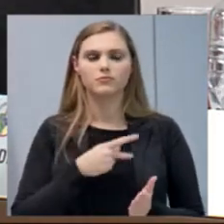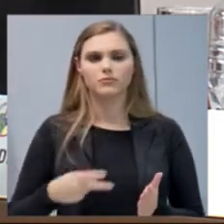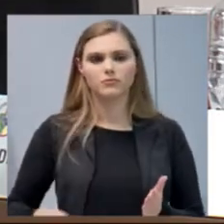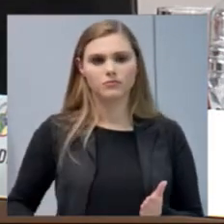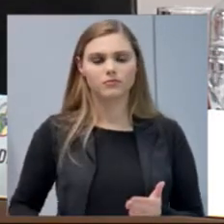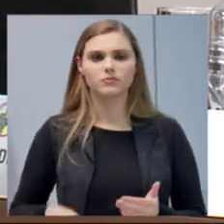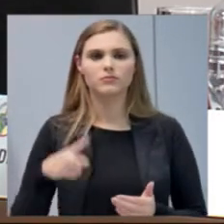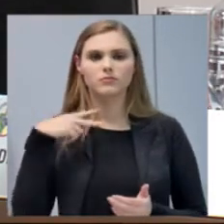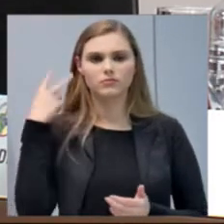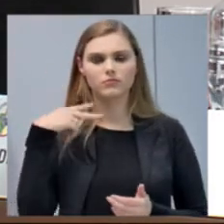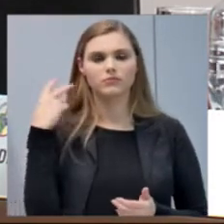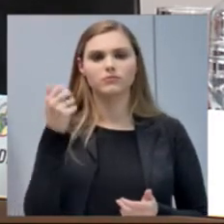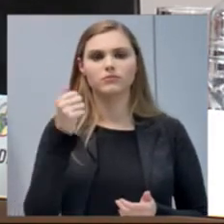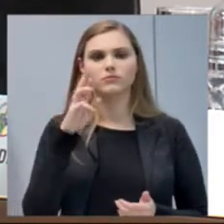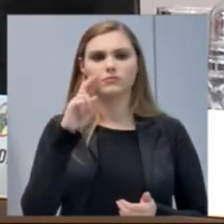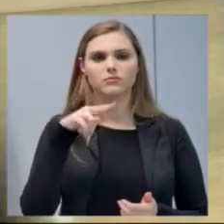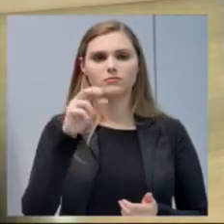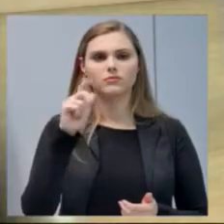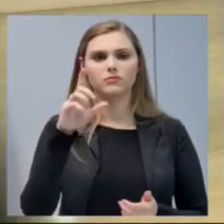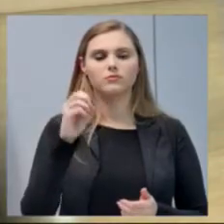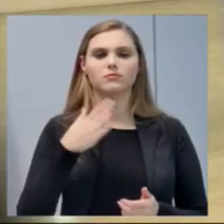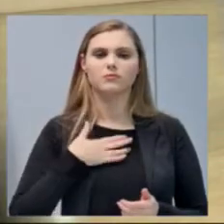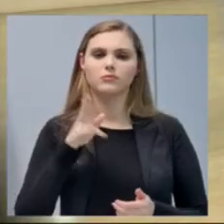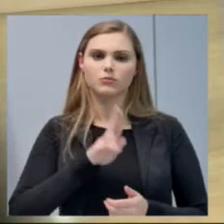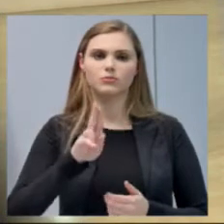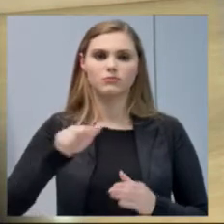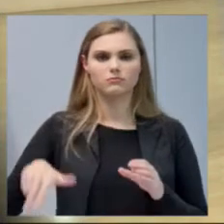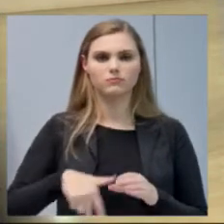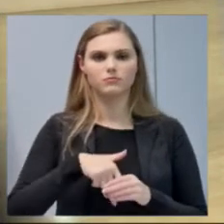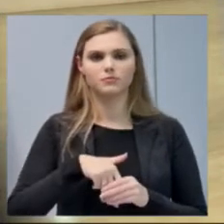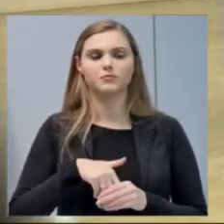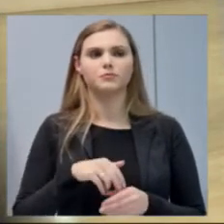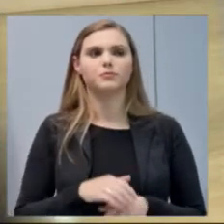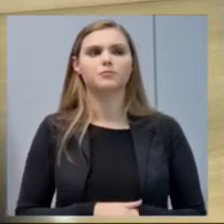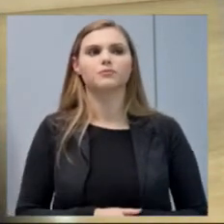vereador Arnaldo, para que possa utilizar a tribuna. Assuma a presidência.